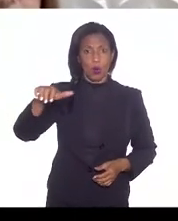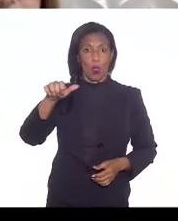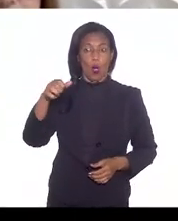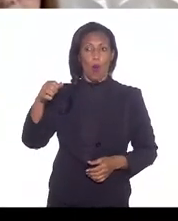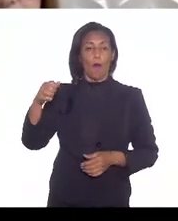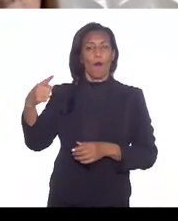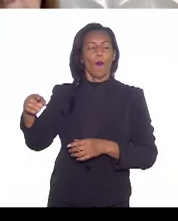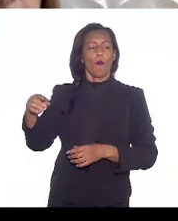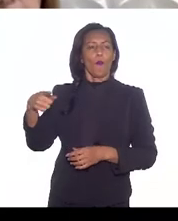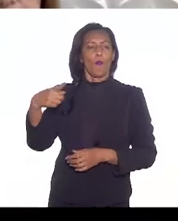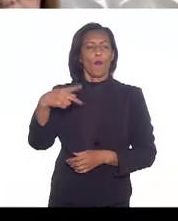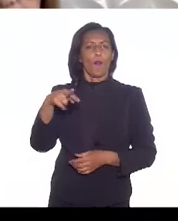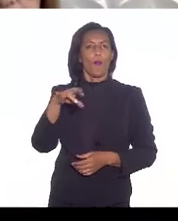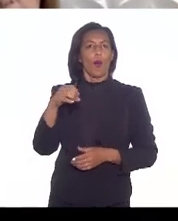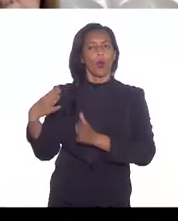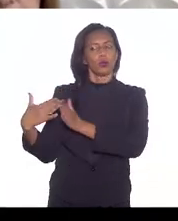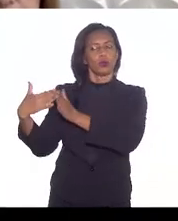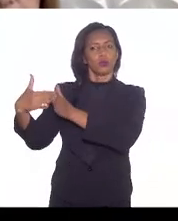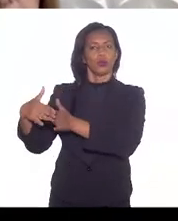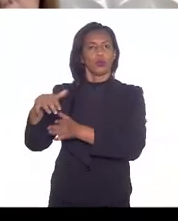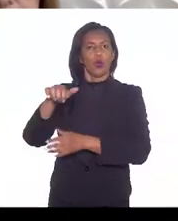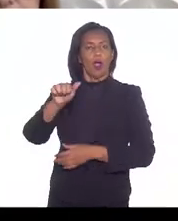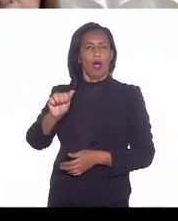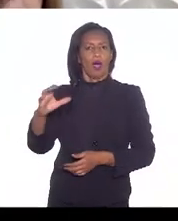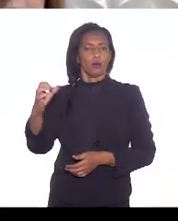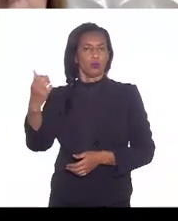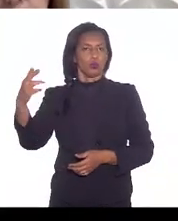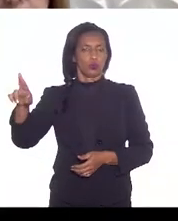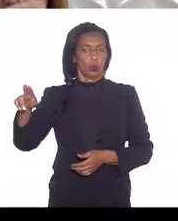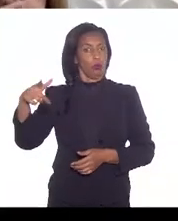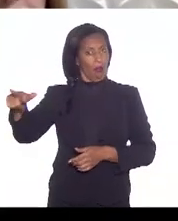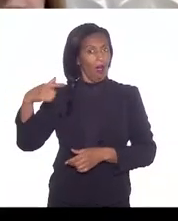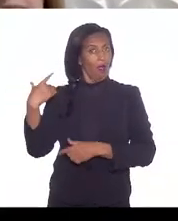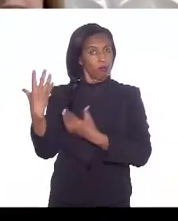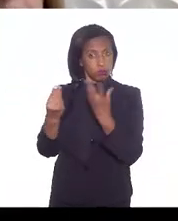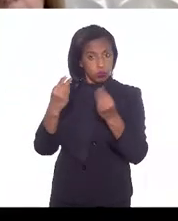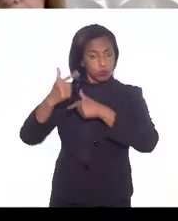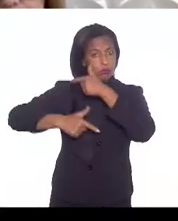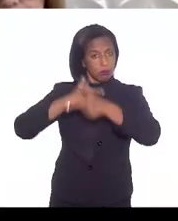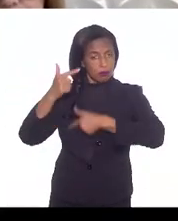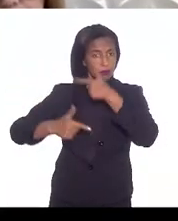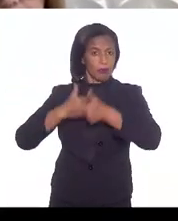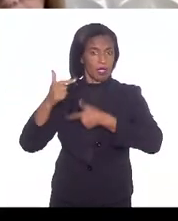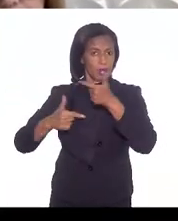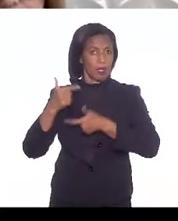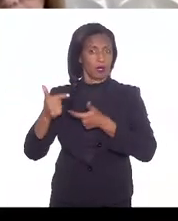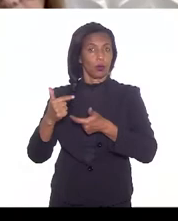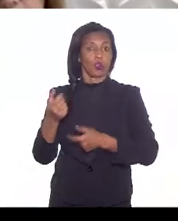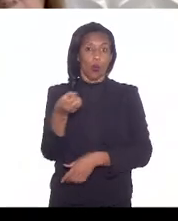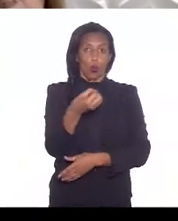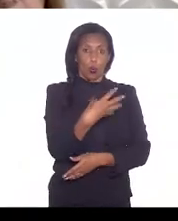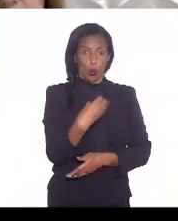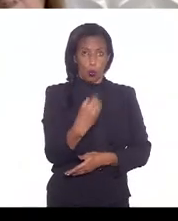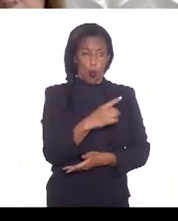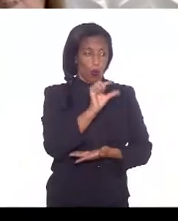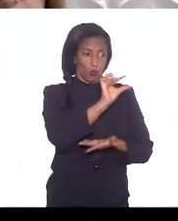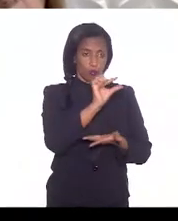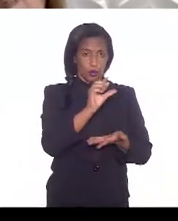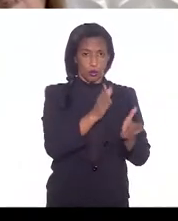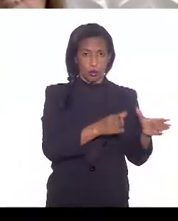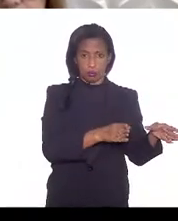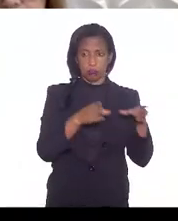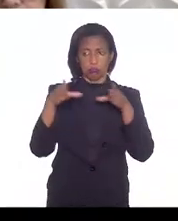Açú, que tem um número muito grande de trabalhadores portuários. Então, nós fizemos uma nova remessa e ele, inclusive,